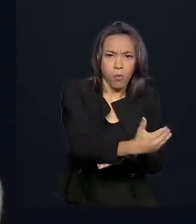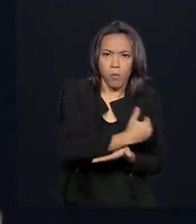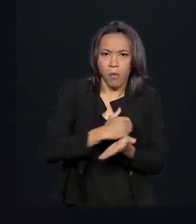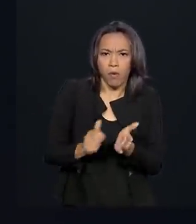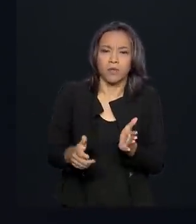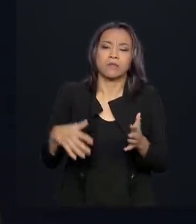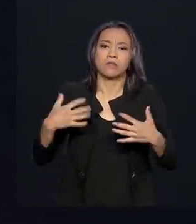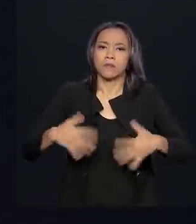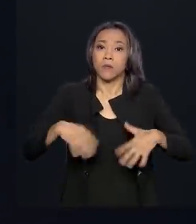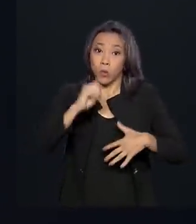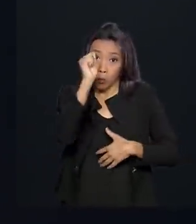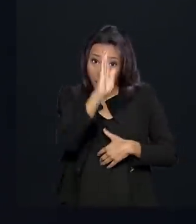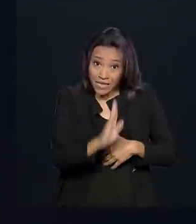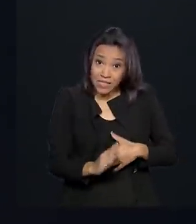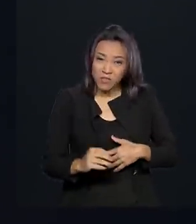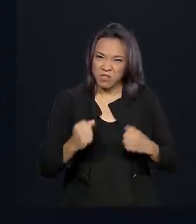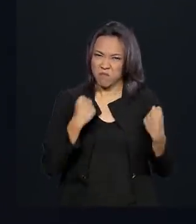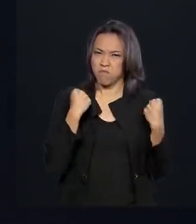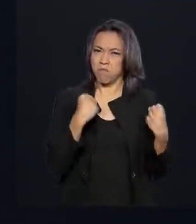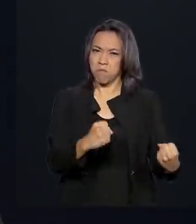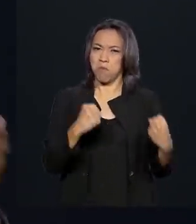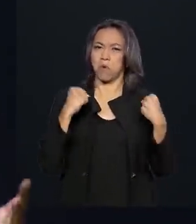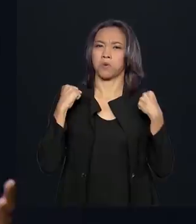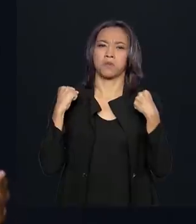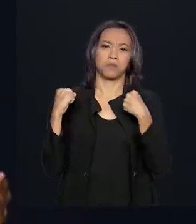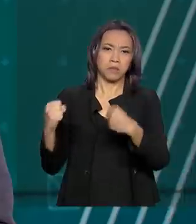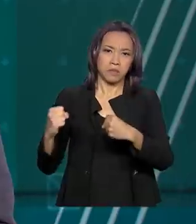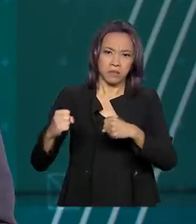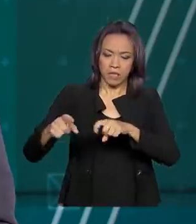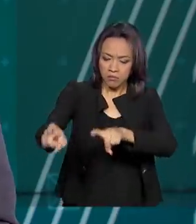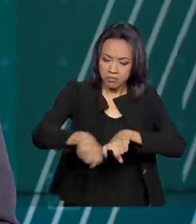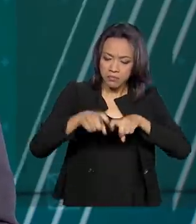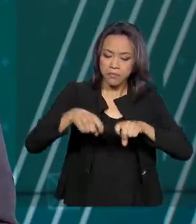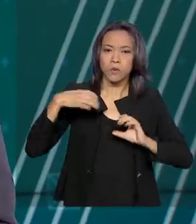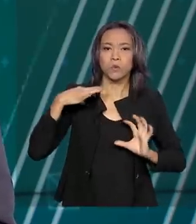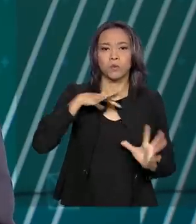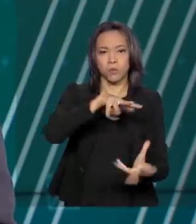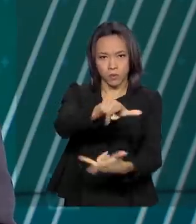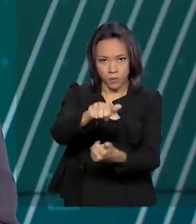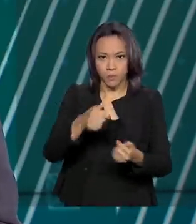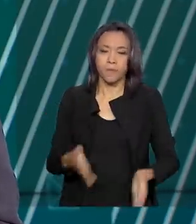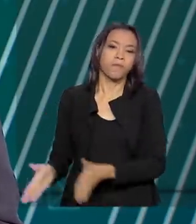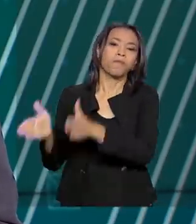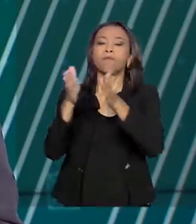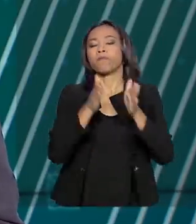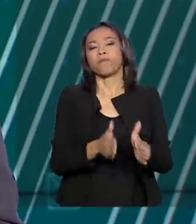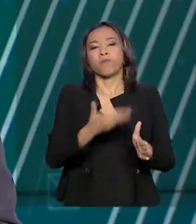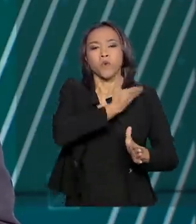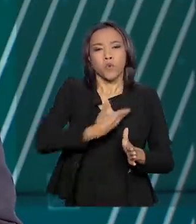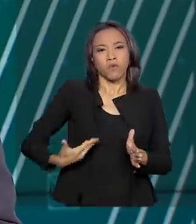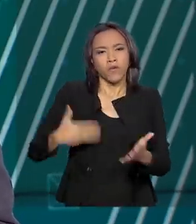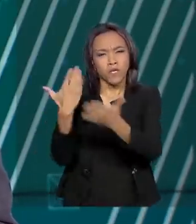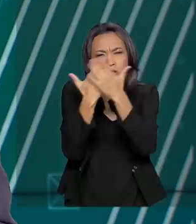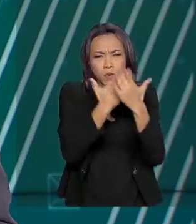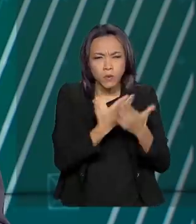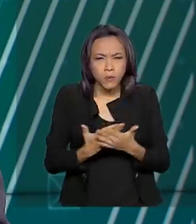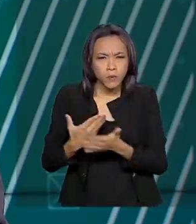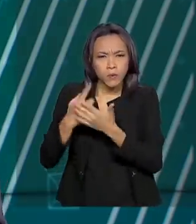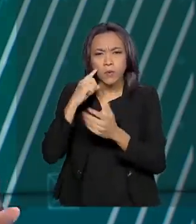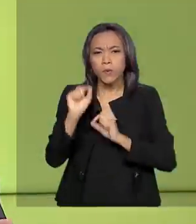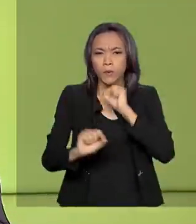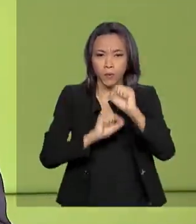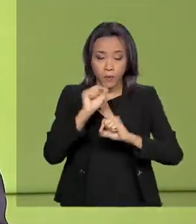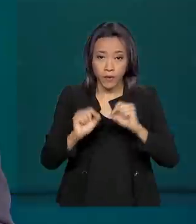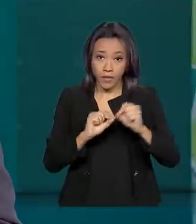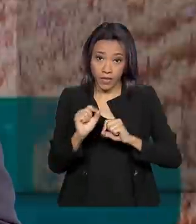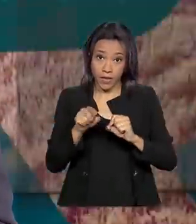maior potência agroambiental do mundo. O governo estuda a prorrogação da concessão ferroviária da Malha